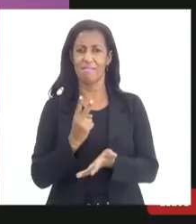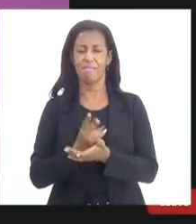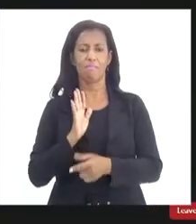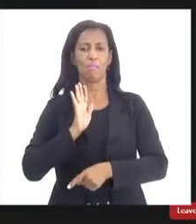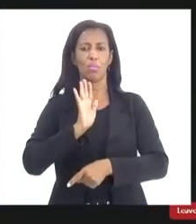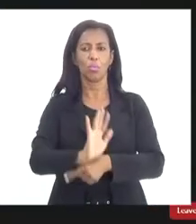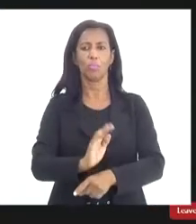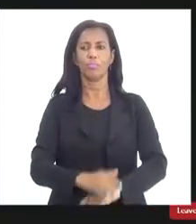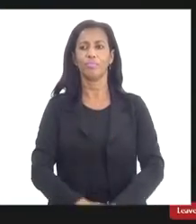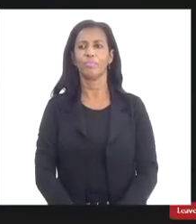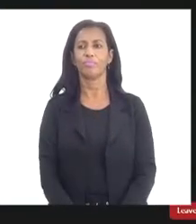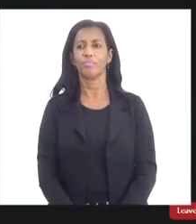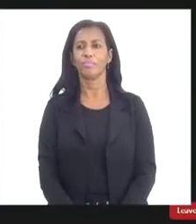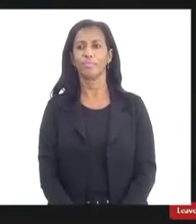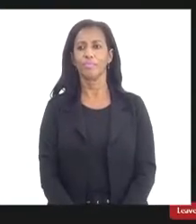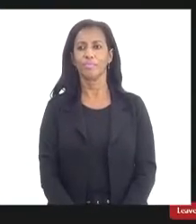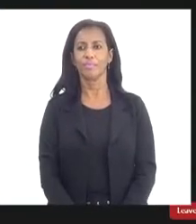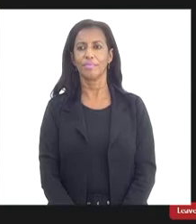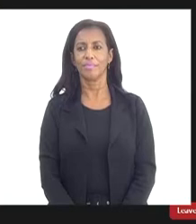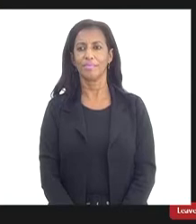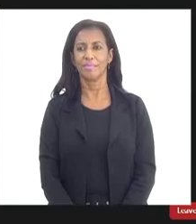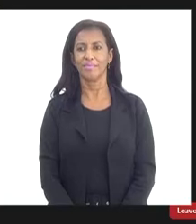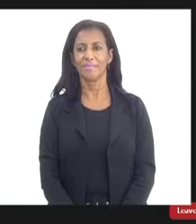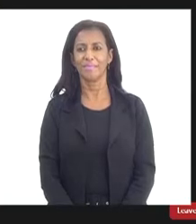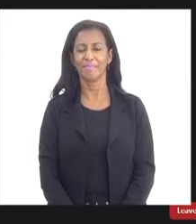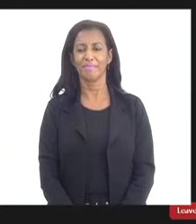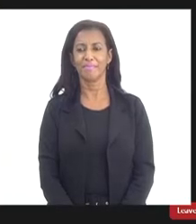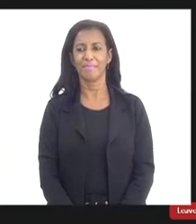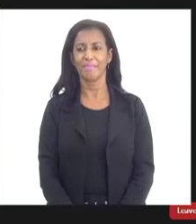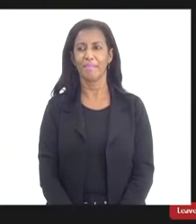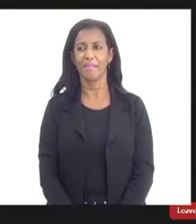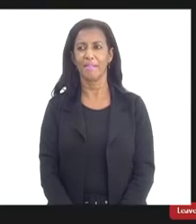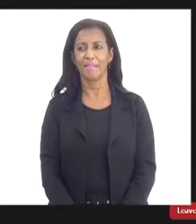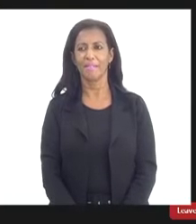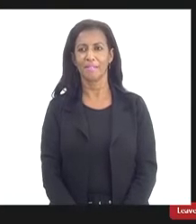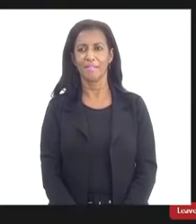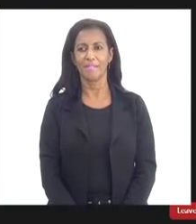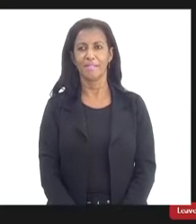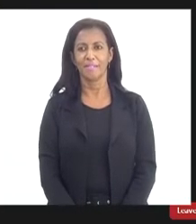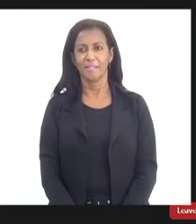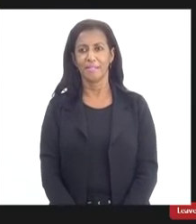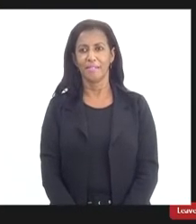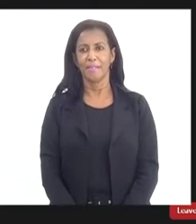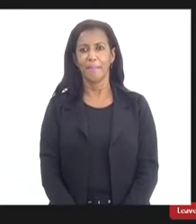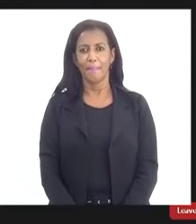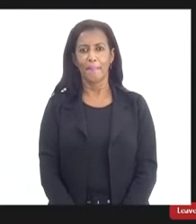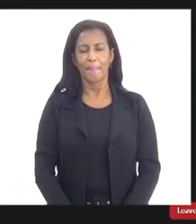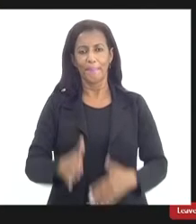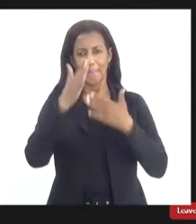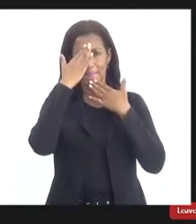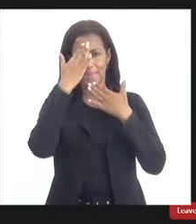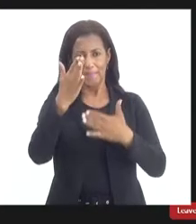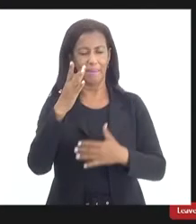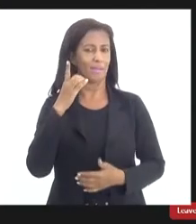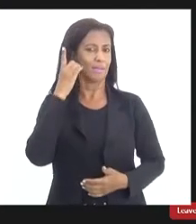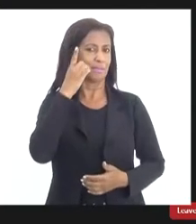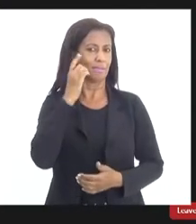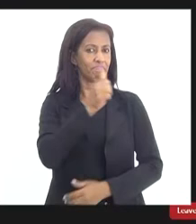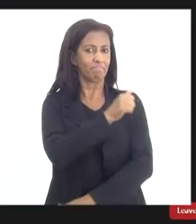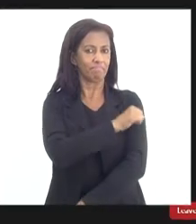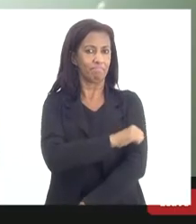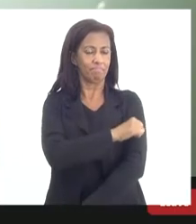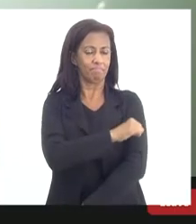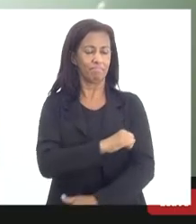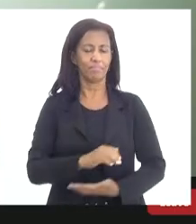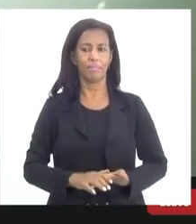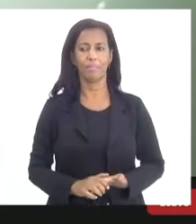vou tirar de novo minha imagem tá ruim obrigada deputada enfermeira Rejane é só fazer